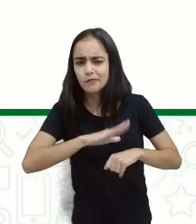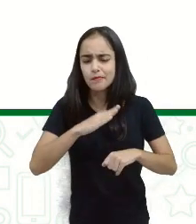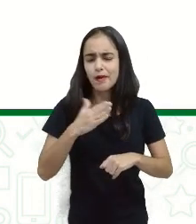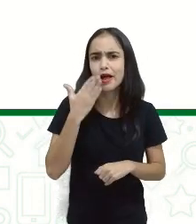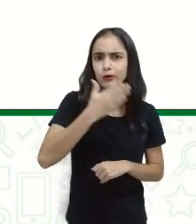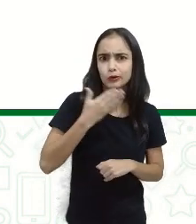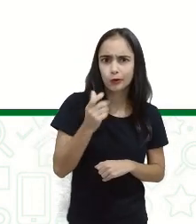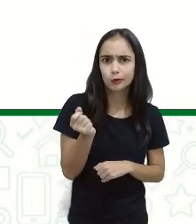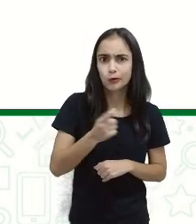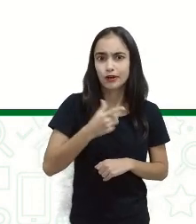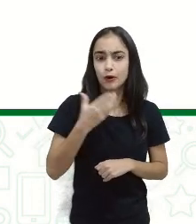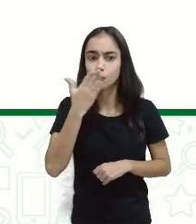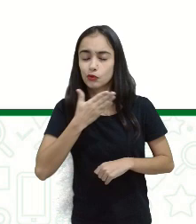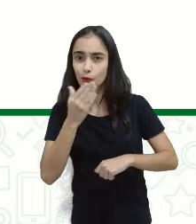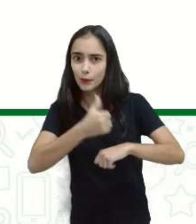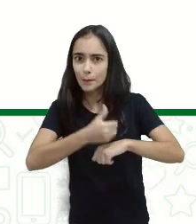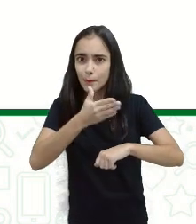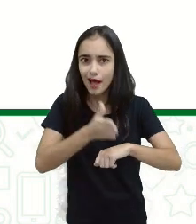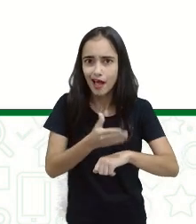doce de batata doce.